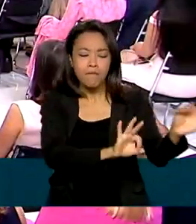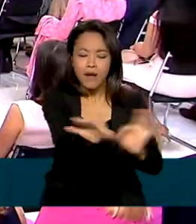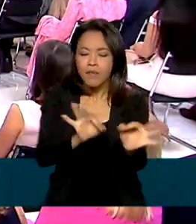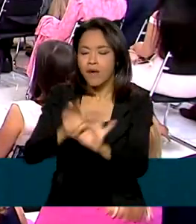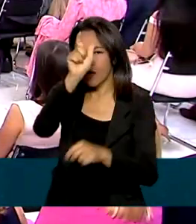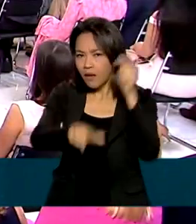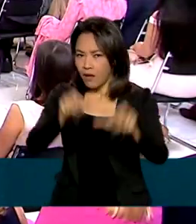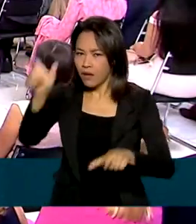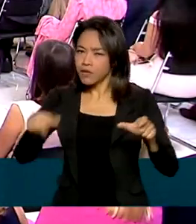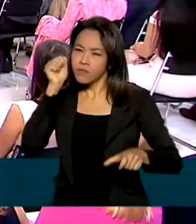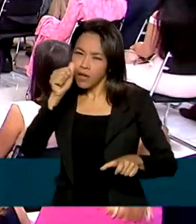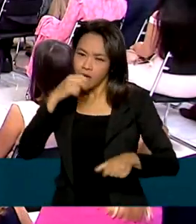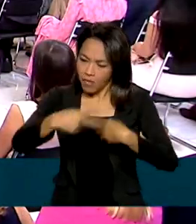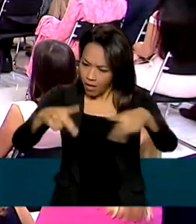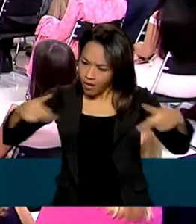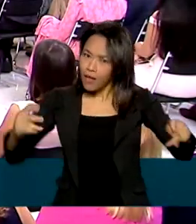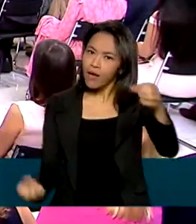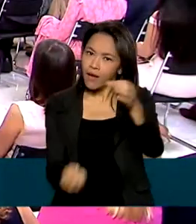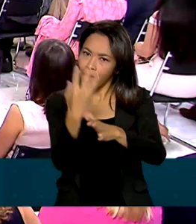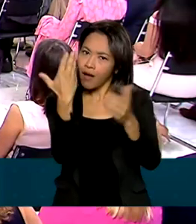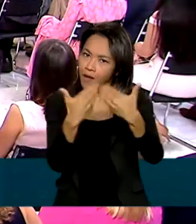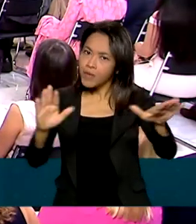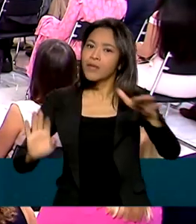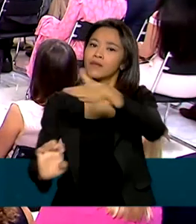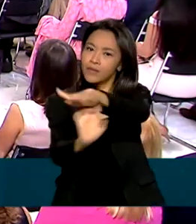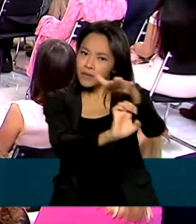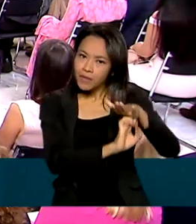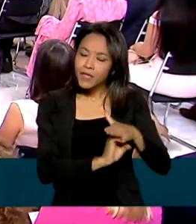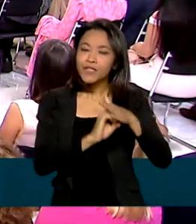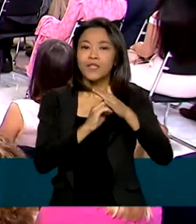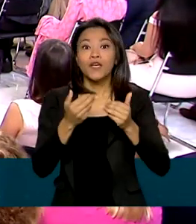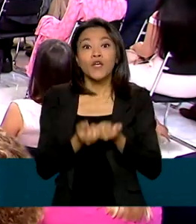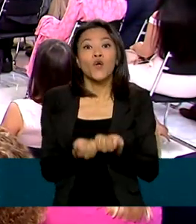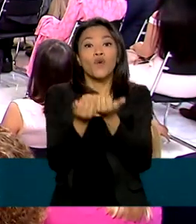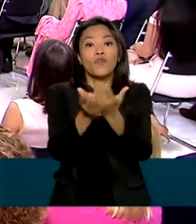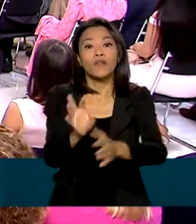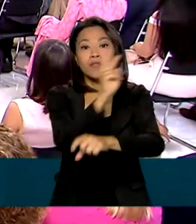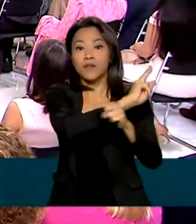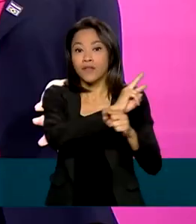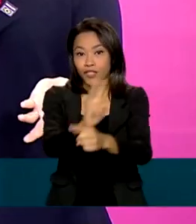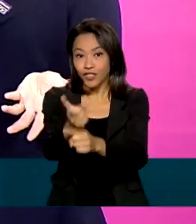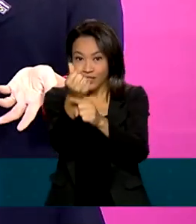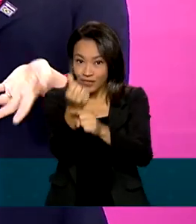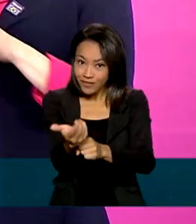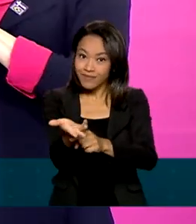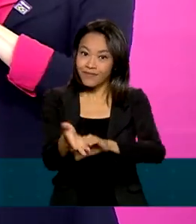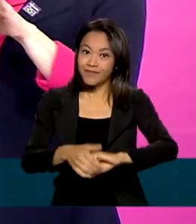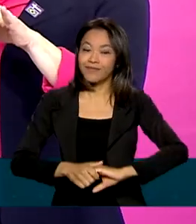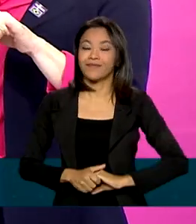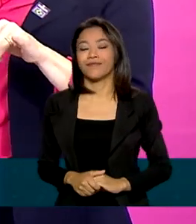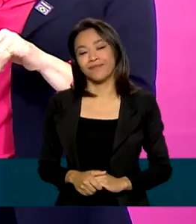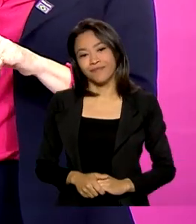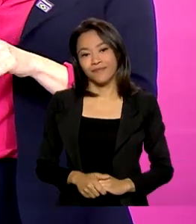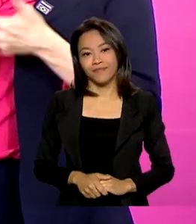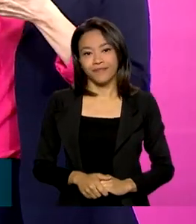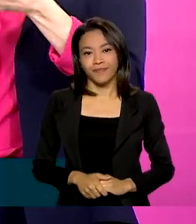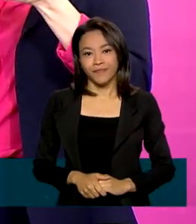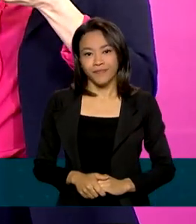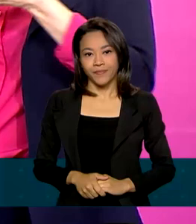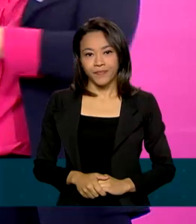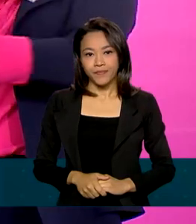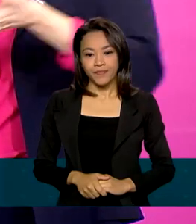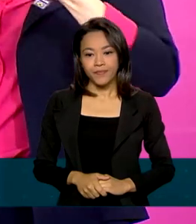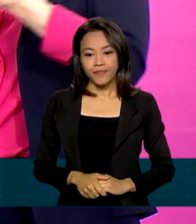para abrir o próprio negócio e oferecer crédito por meio dos bancos públicos. A gente quer compartilhamento, a gente quer